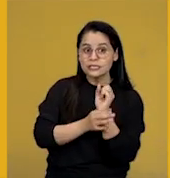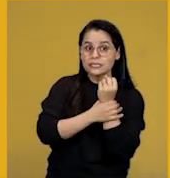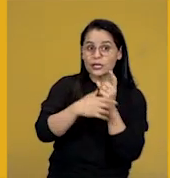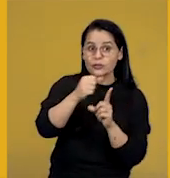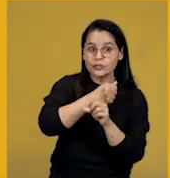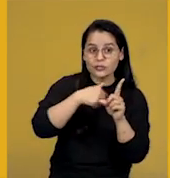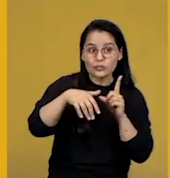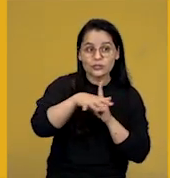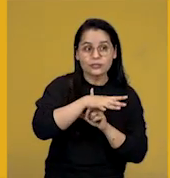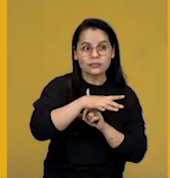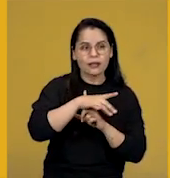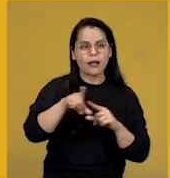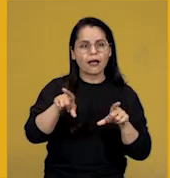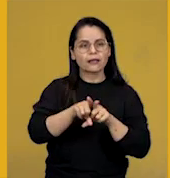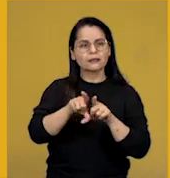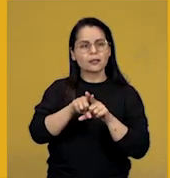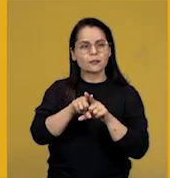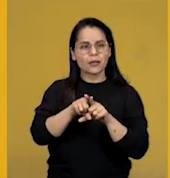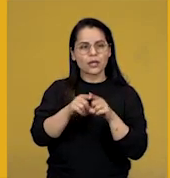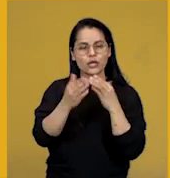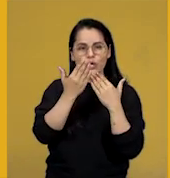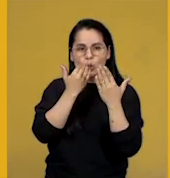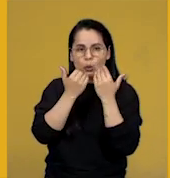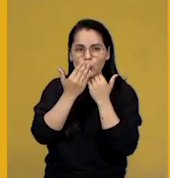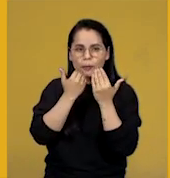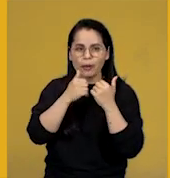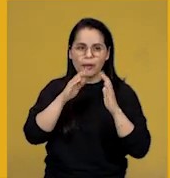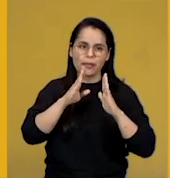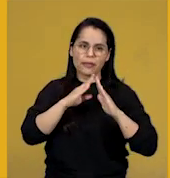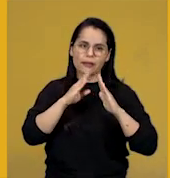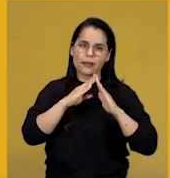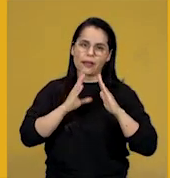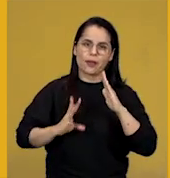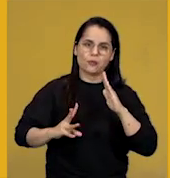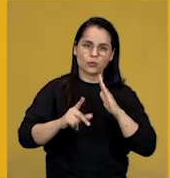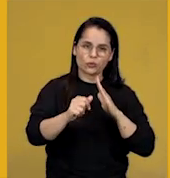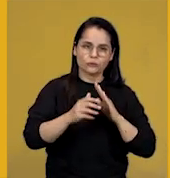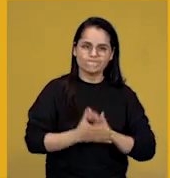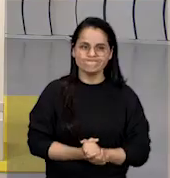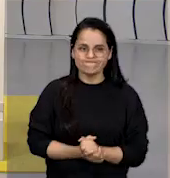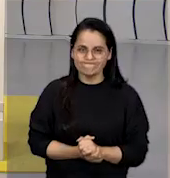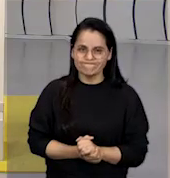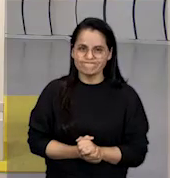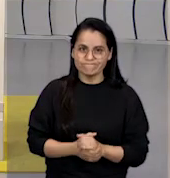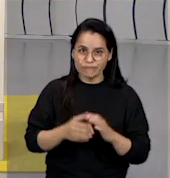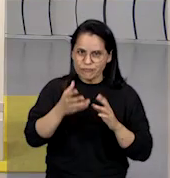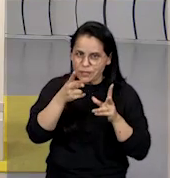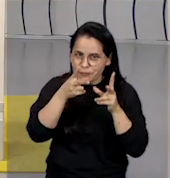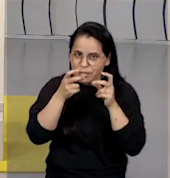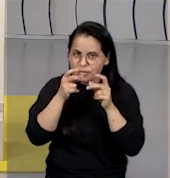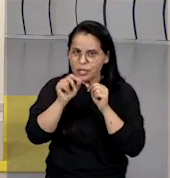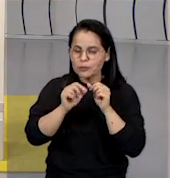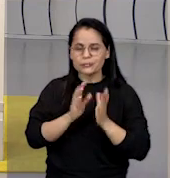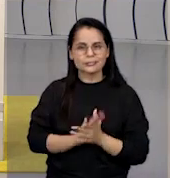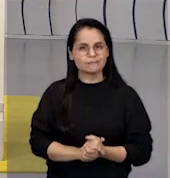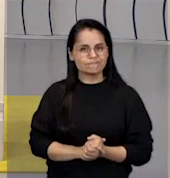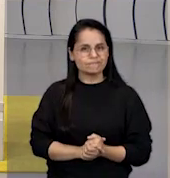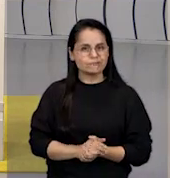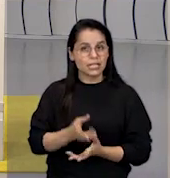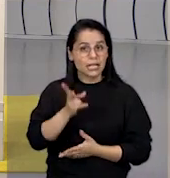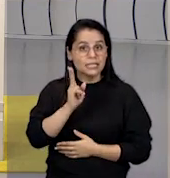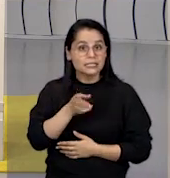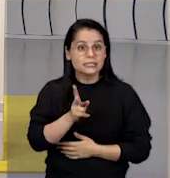e a comida e abrigo para todos. Perceba só, gente, toda vez que nós